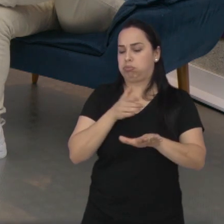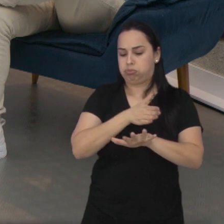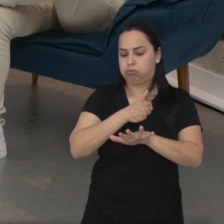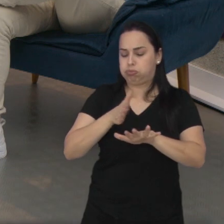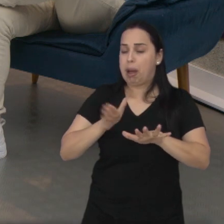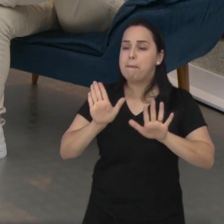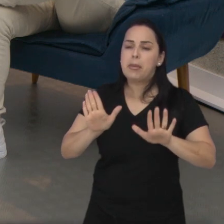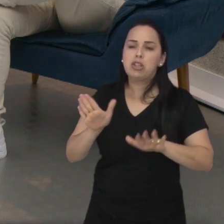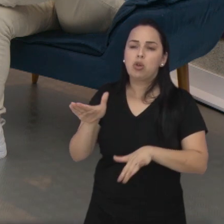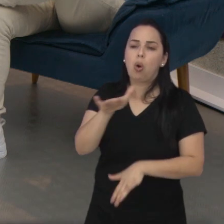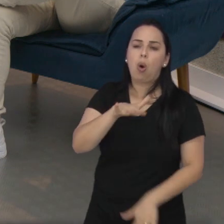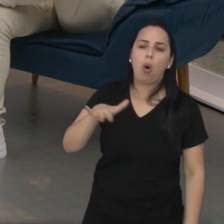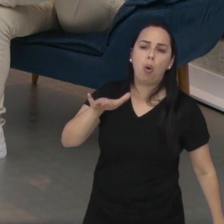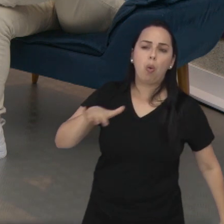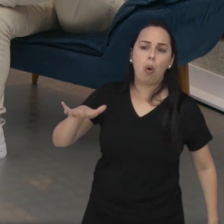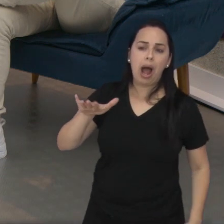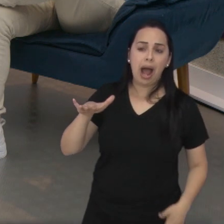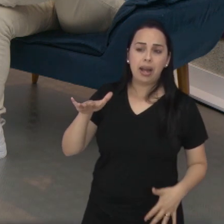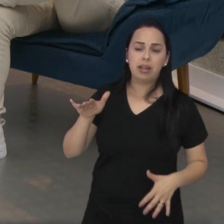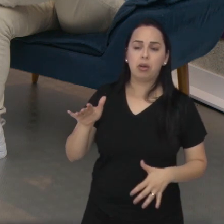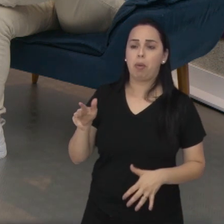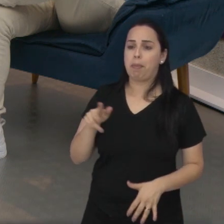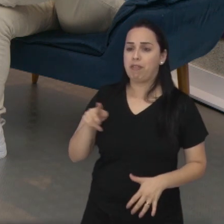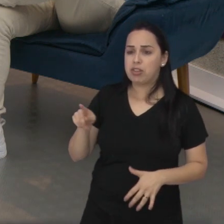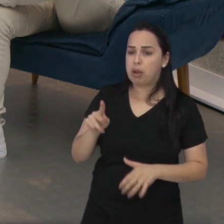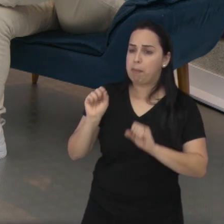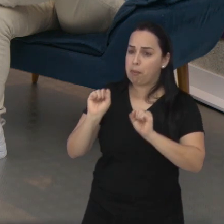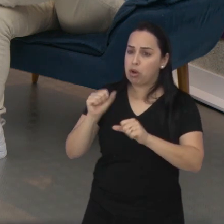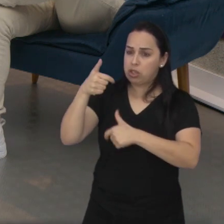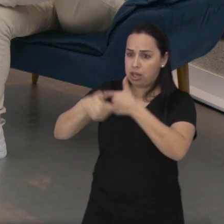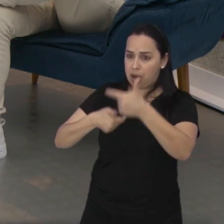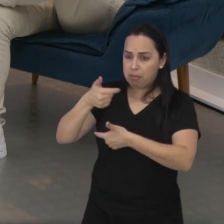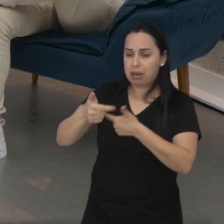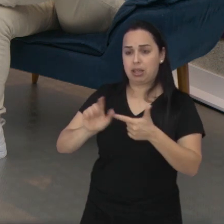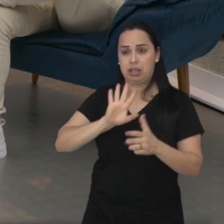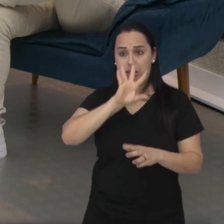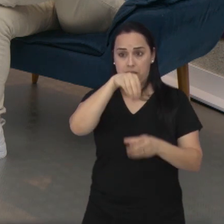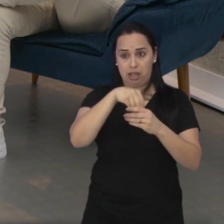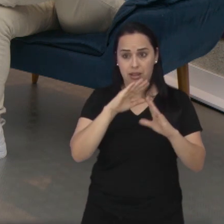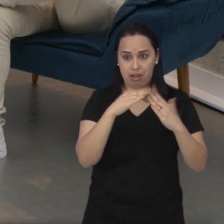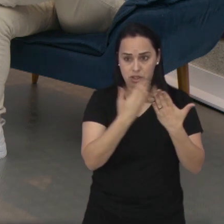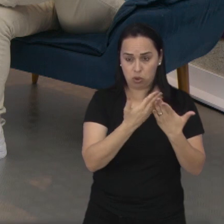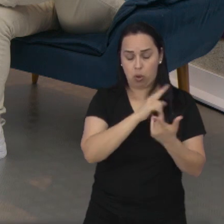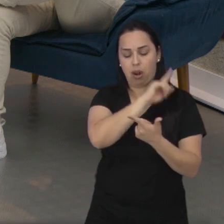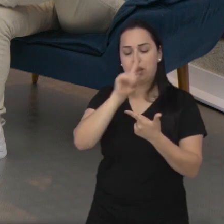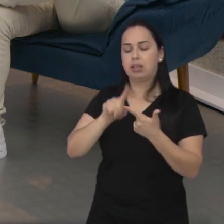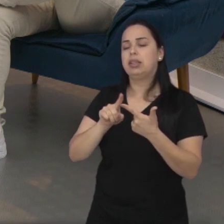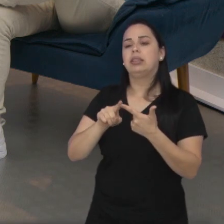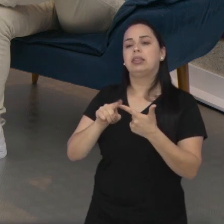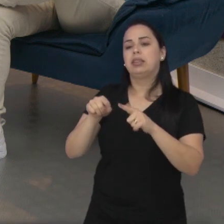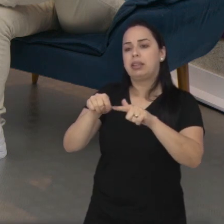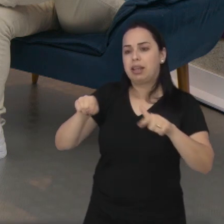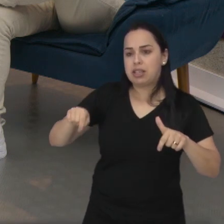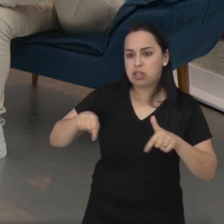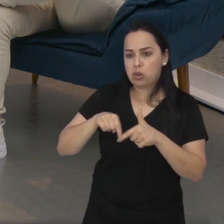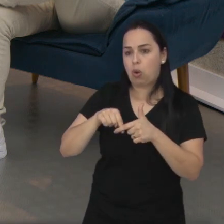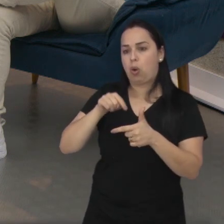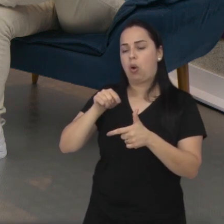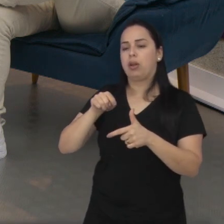são as áreas que o profissional de educação física pode atuar? Tem na escola, tem na academia,